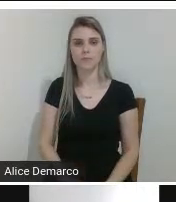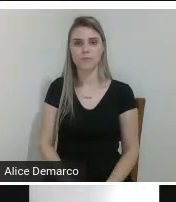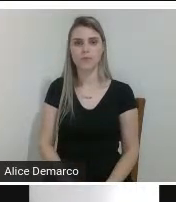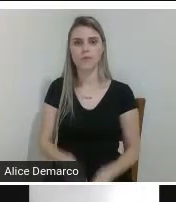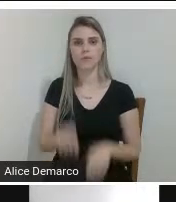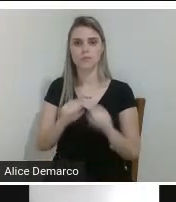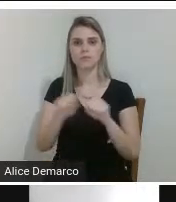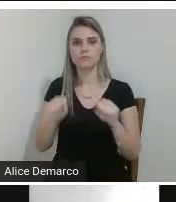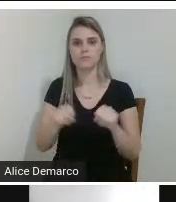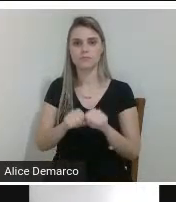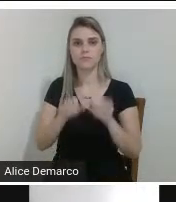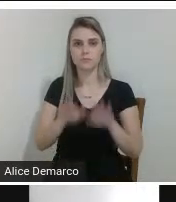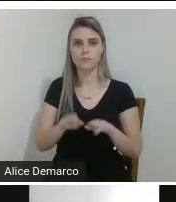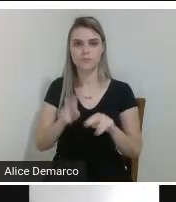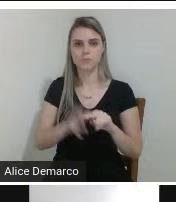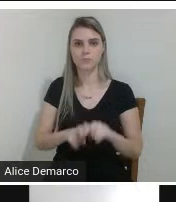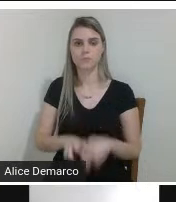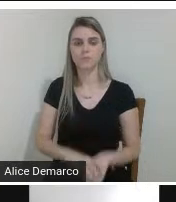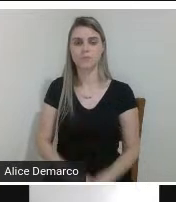próximo